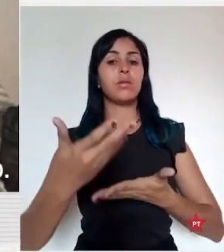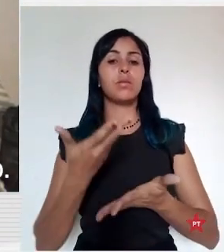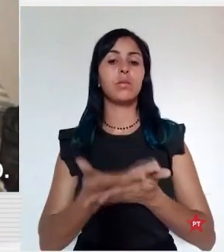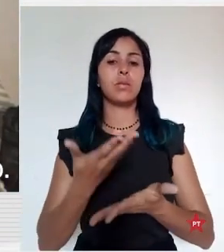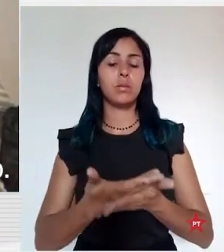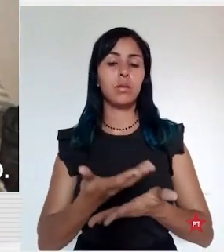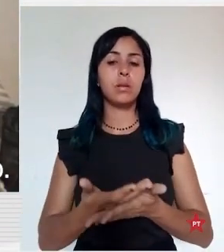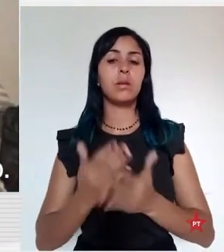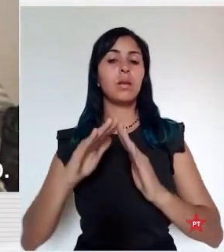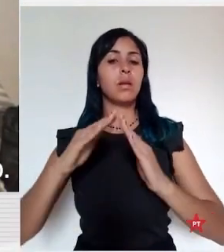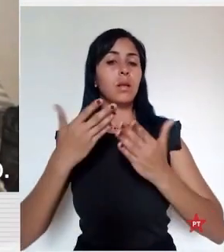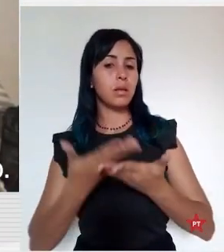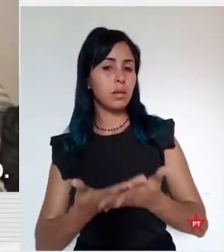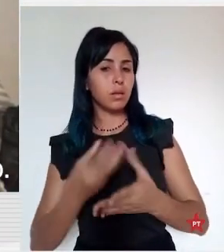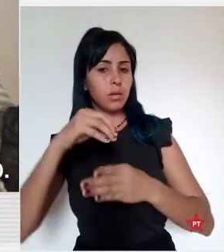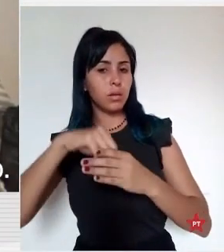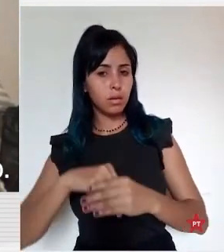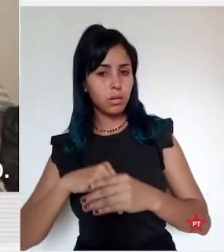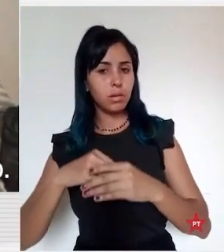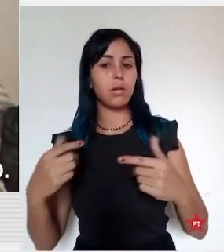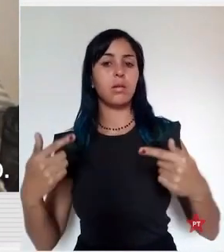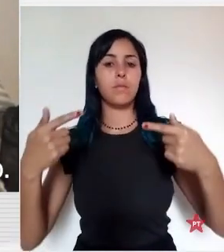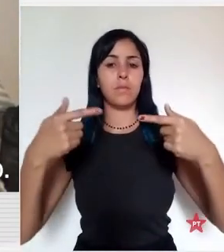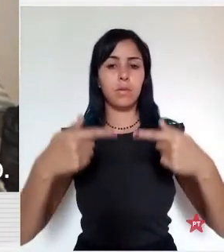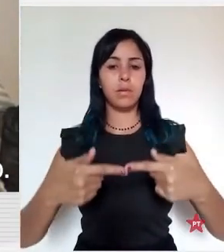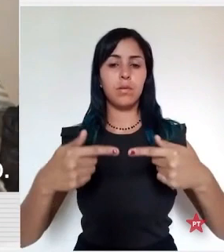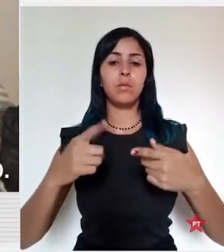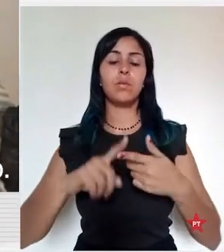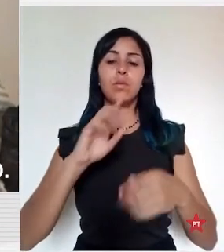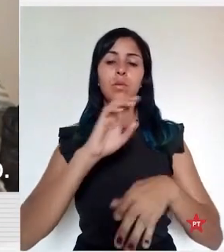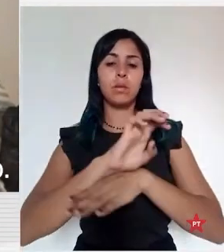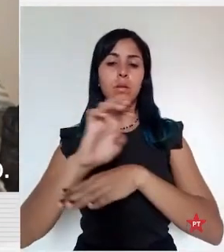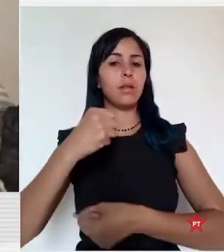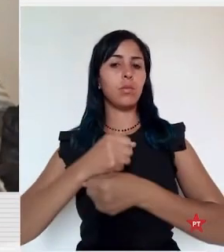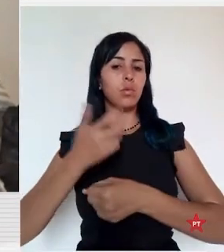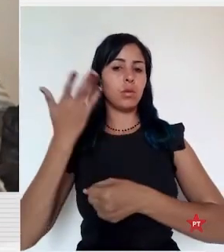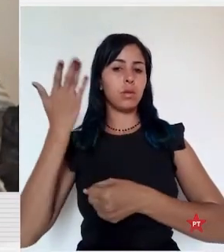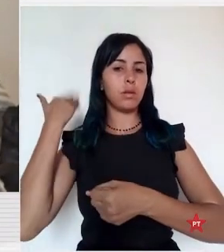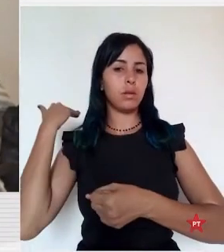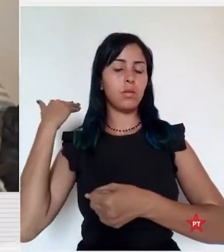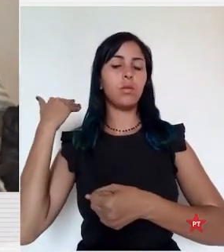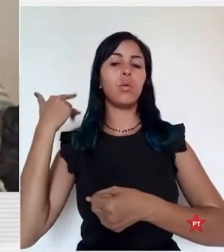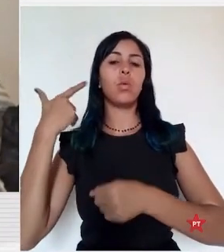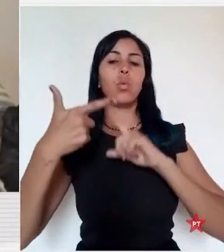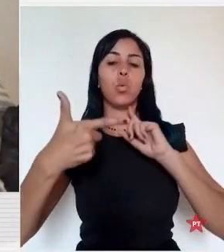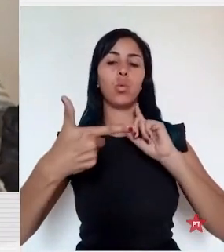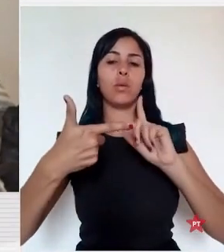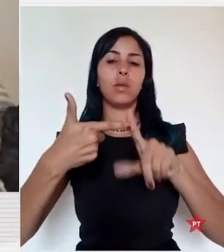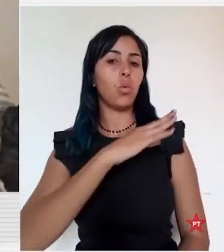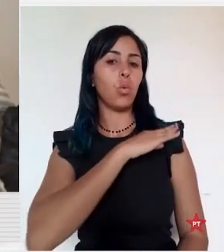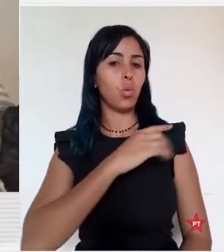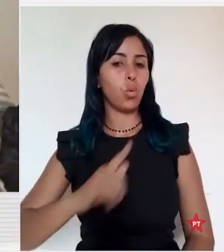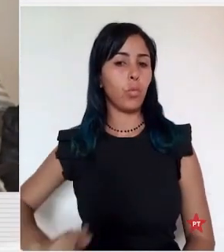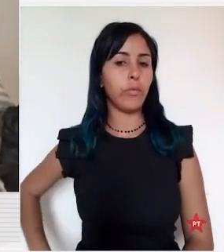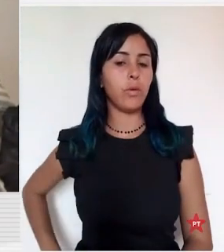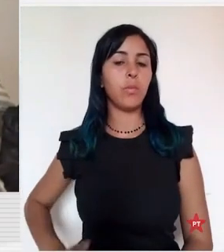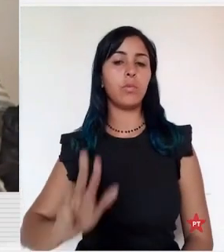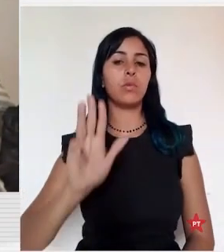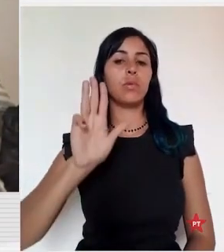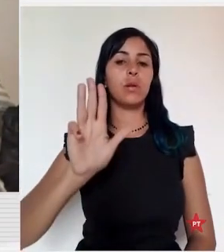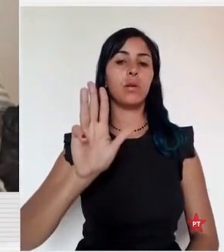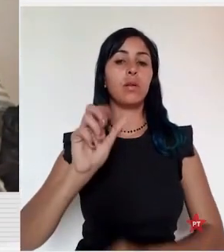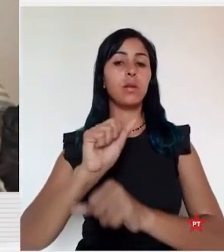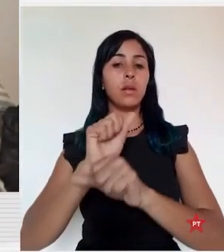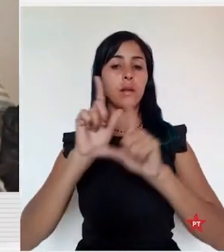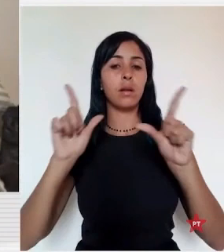escolas continua desafiando o Estado brasileiro. O segundo macro desafio que está posto é o